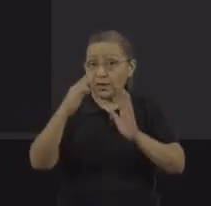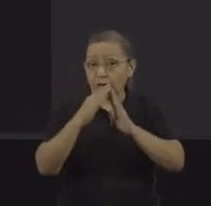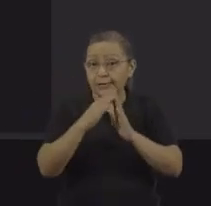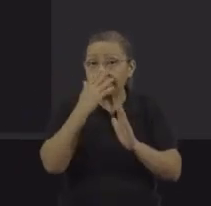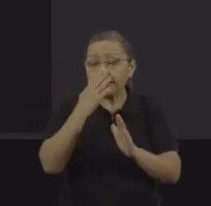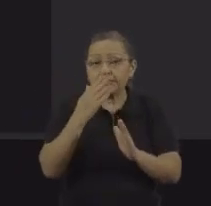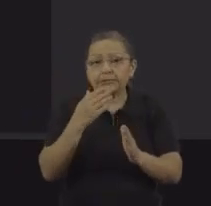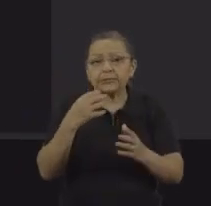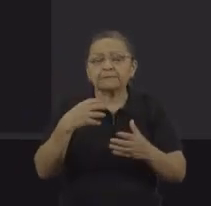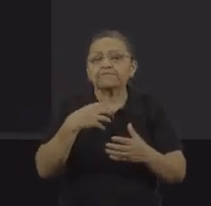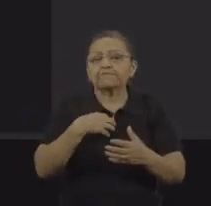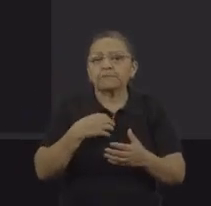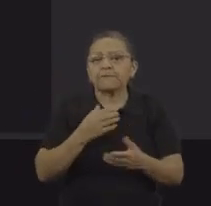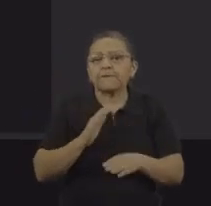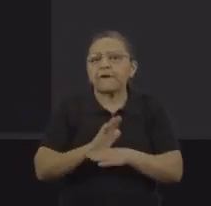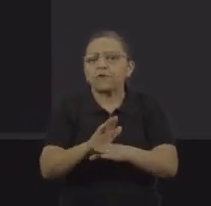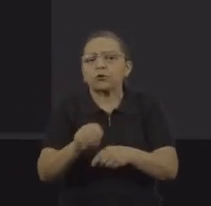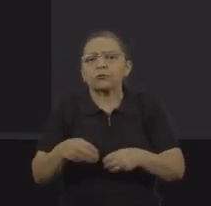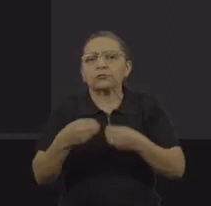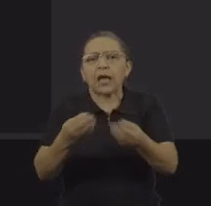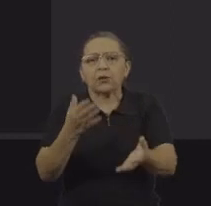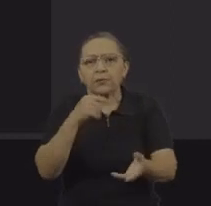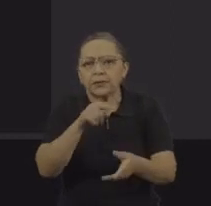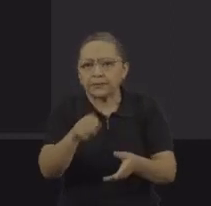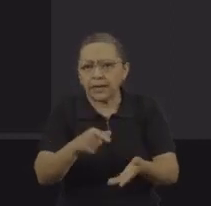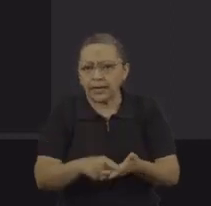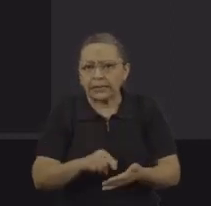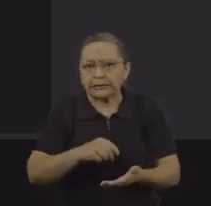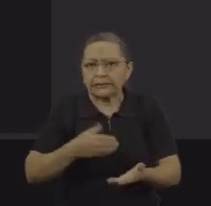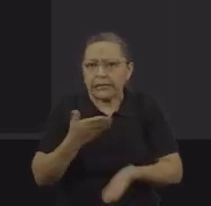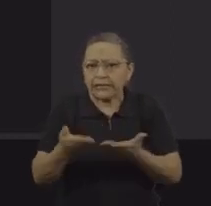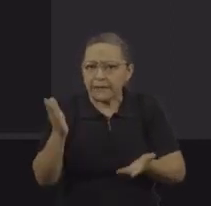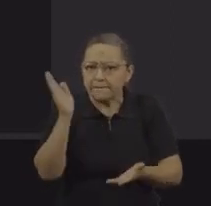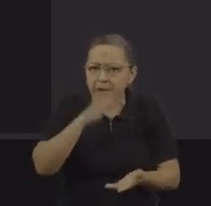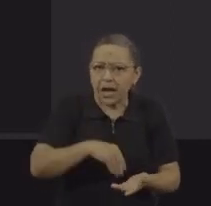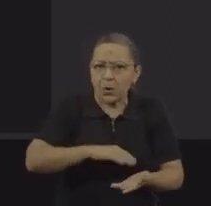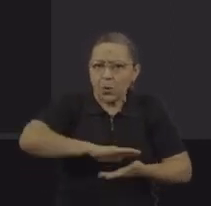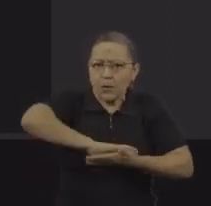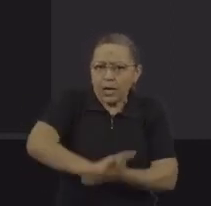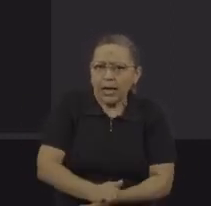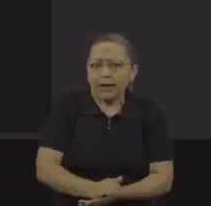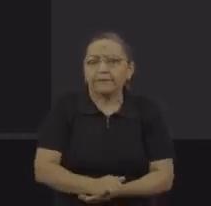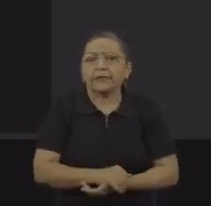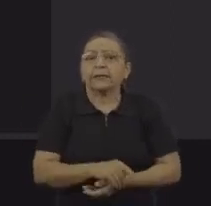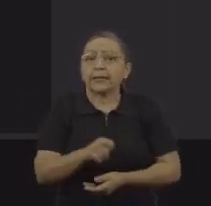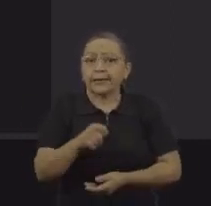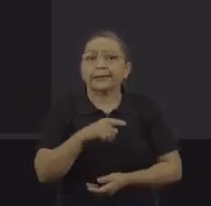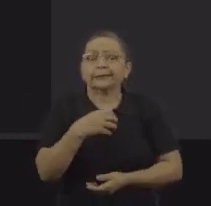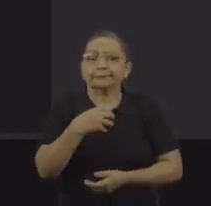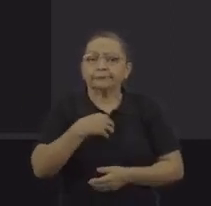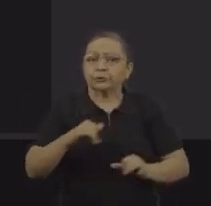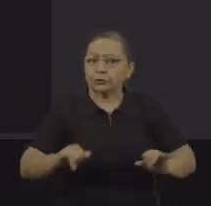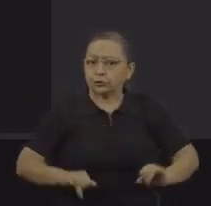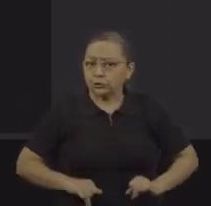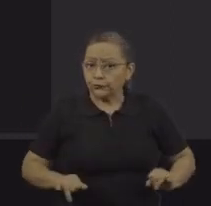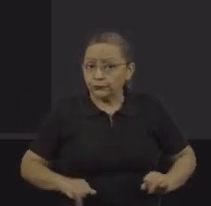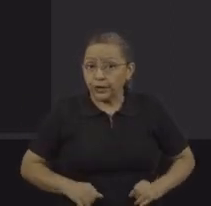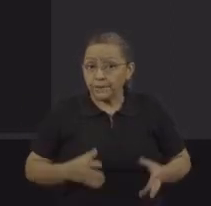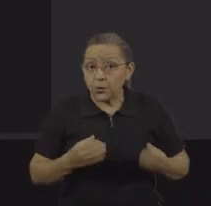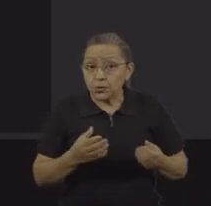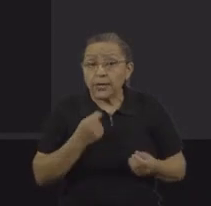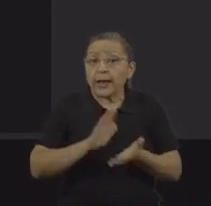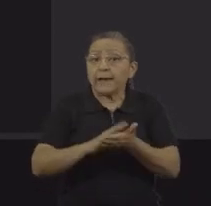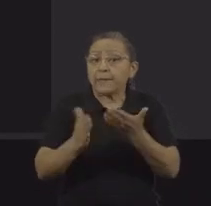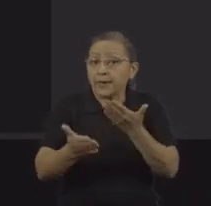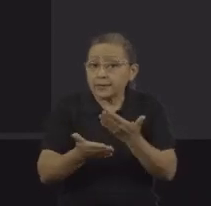brinquedo dele. E ela obedeceria todos os comandos. E ela era xingada diariamente, se fizesse alguma coisa que era julgada errada.